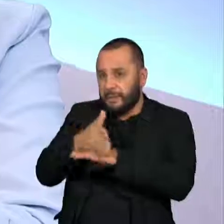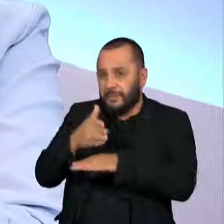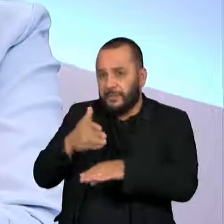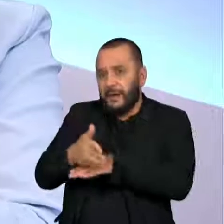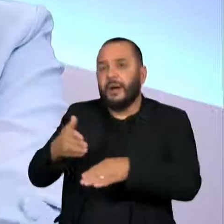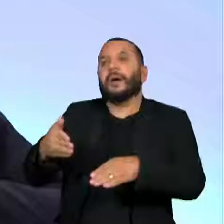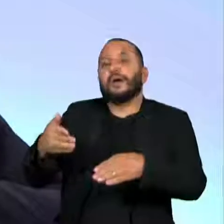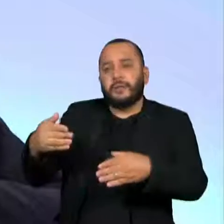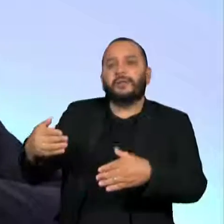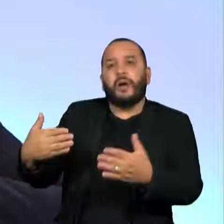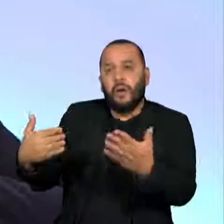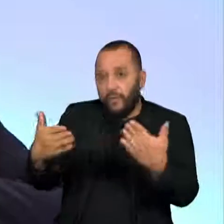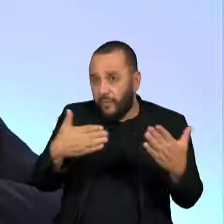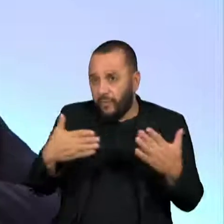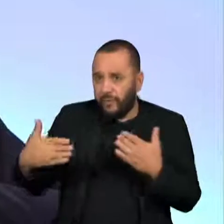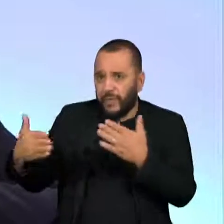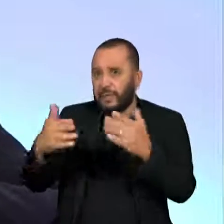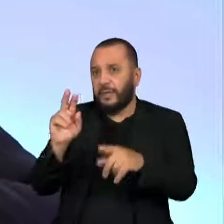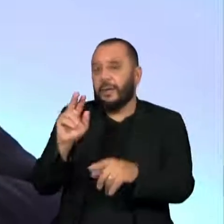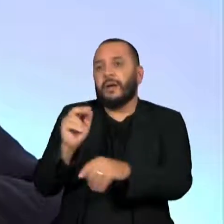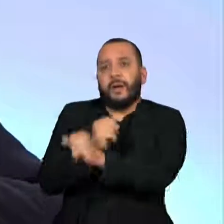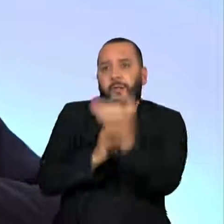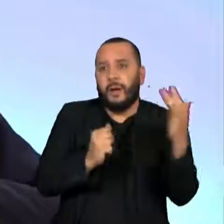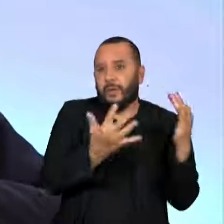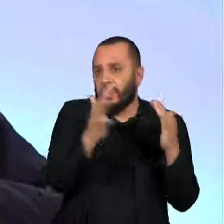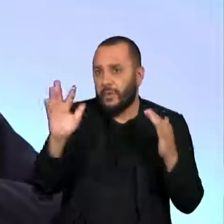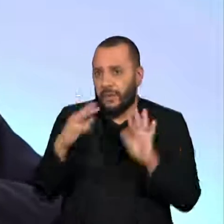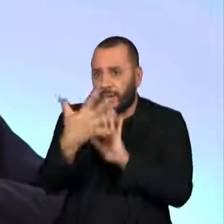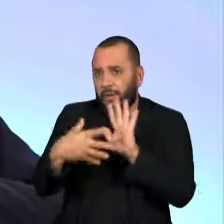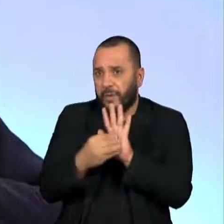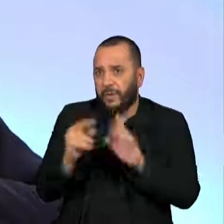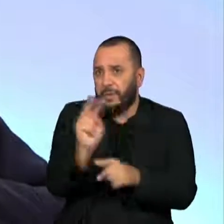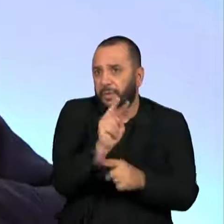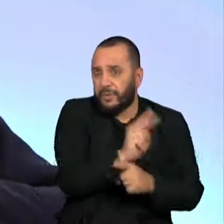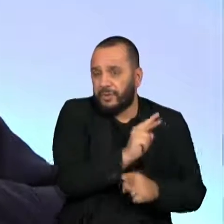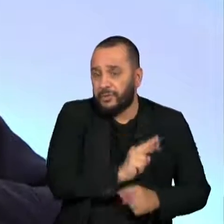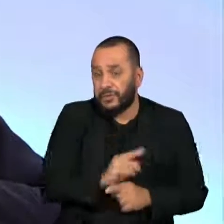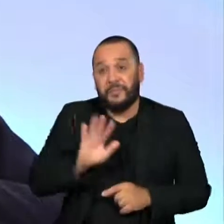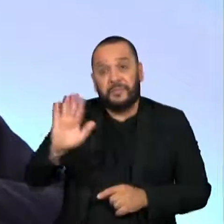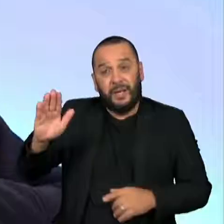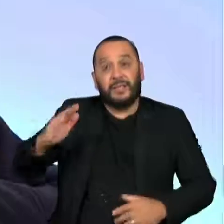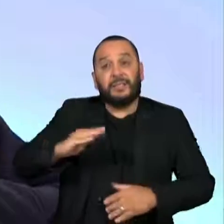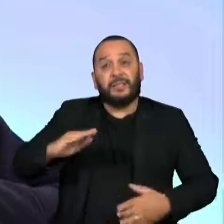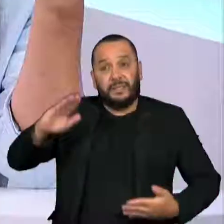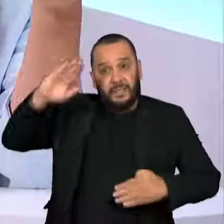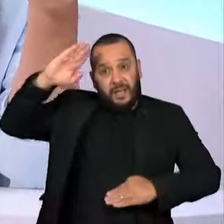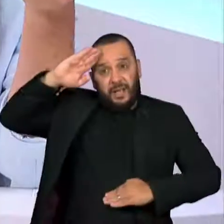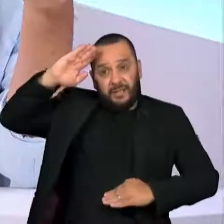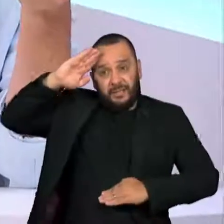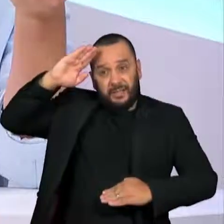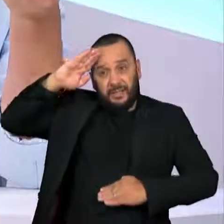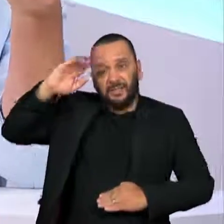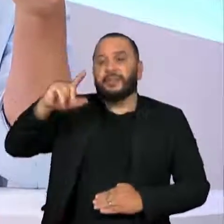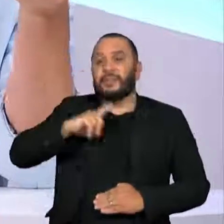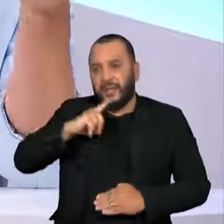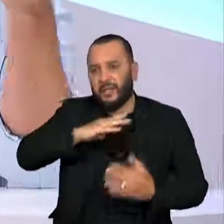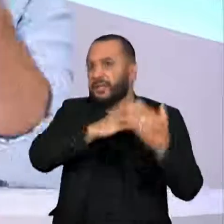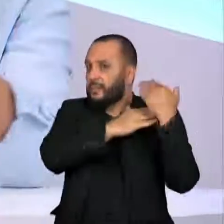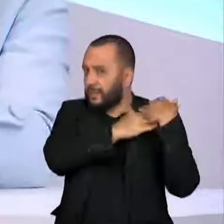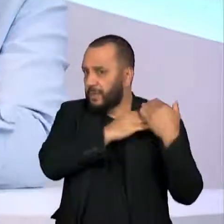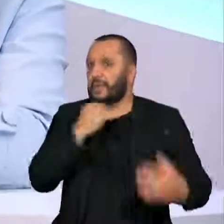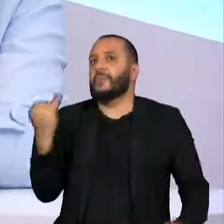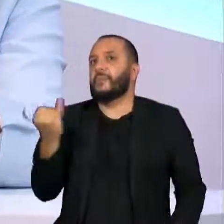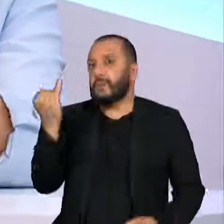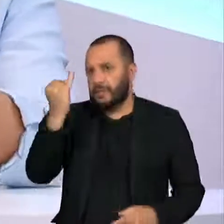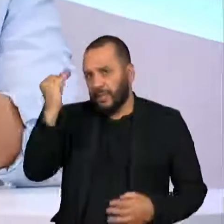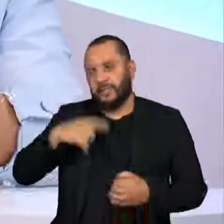proteção da Amazônia. Forças Armadas, que como você disse e até pôde conferir em loco, tem um papel muito importante